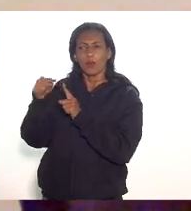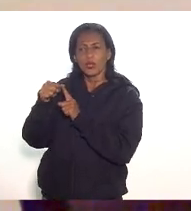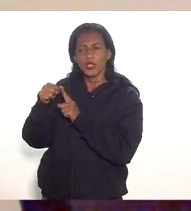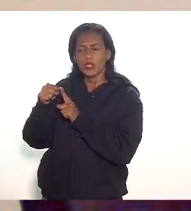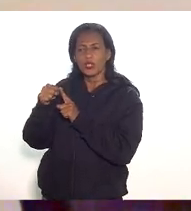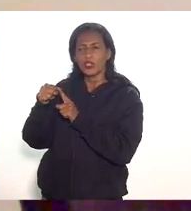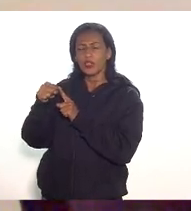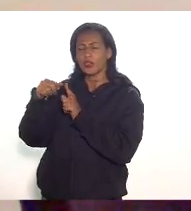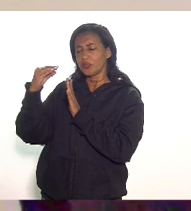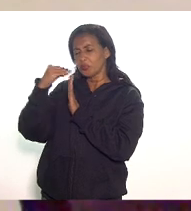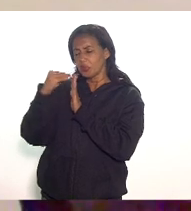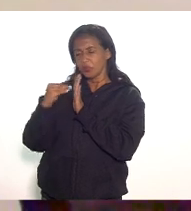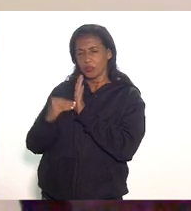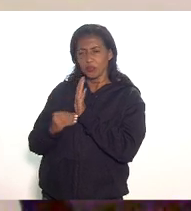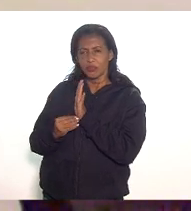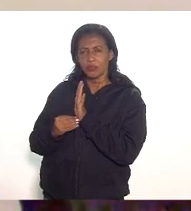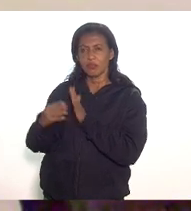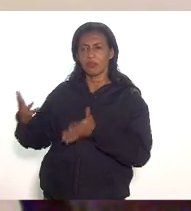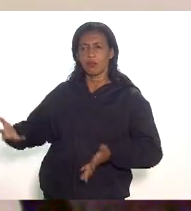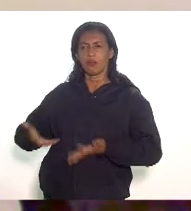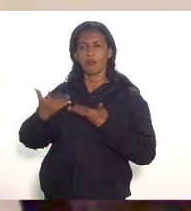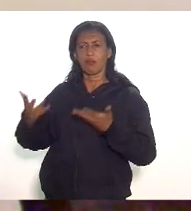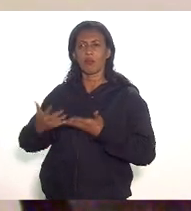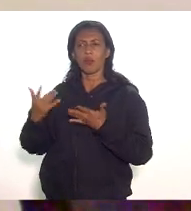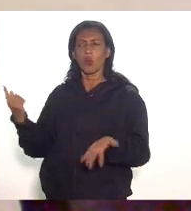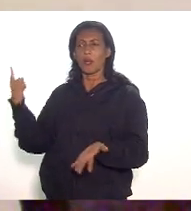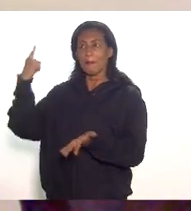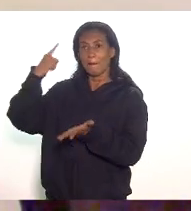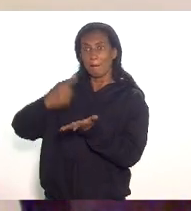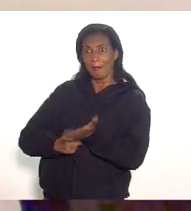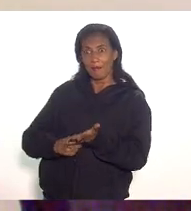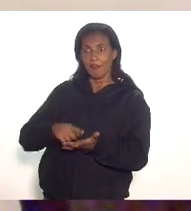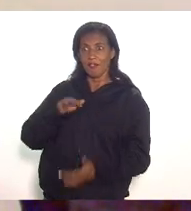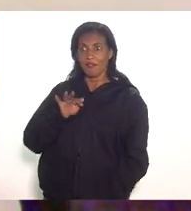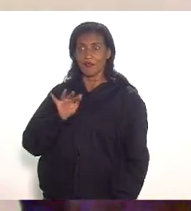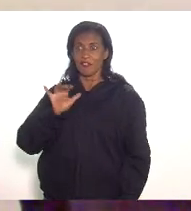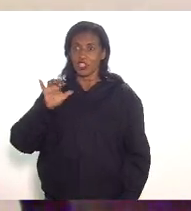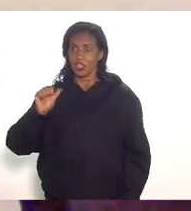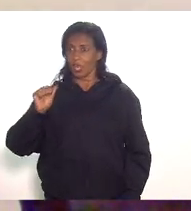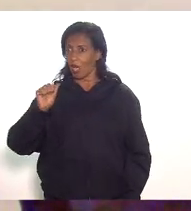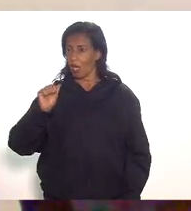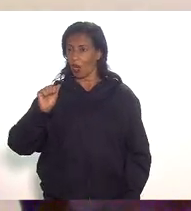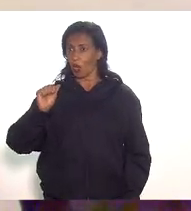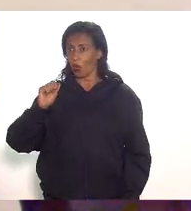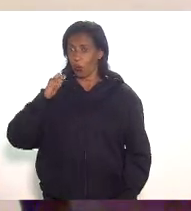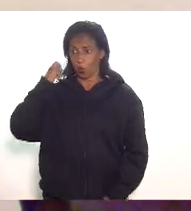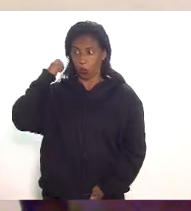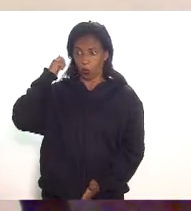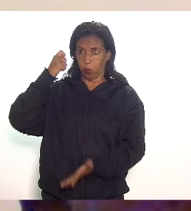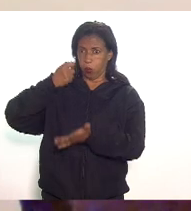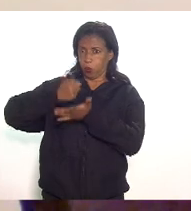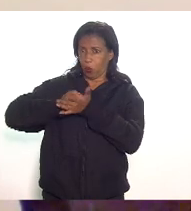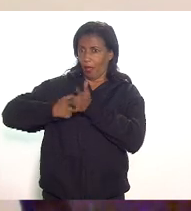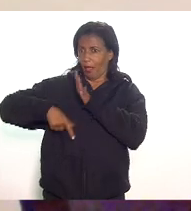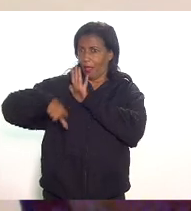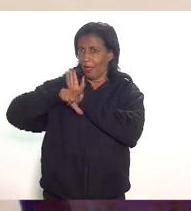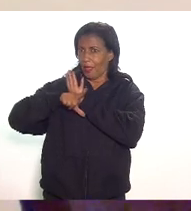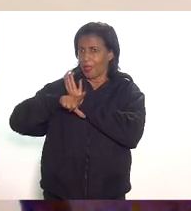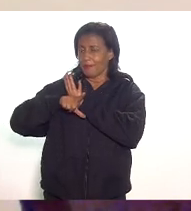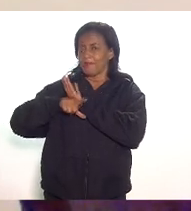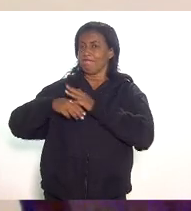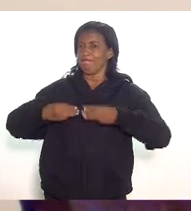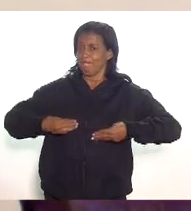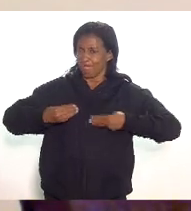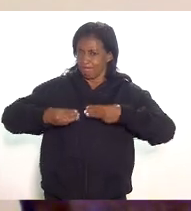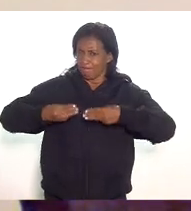obter com aquele incentivo quais são os impactos fiscais sim isso é uma exigência da lei o Ministério Público vai ser